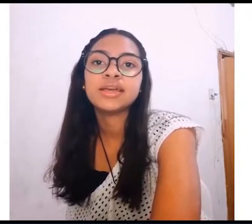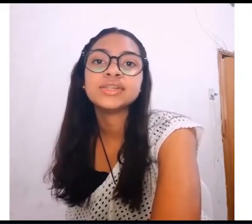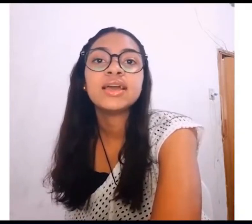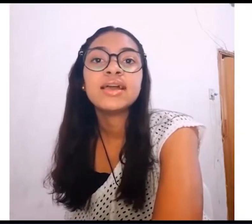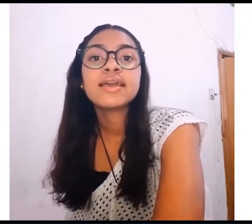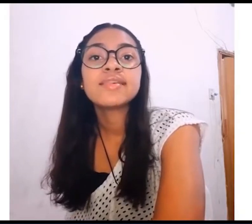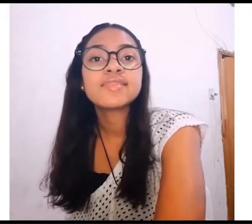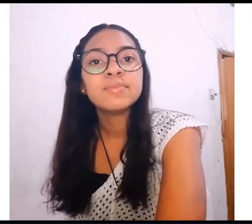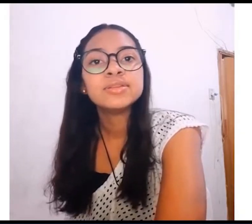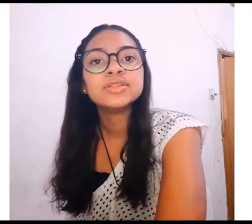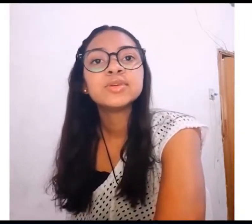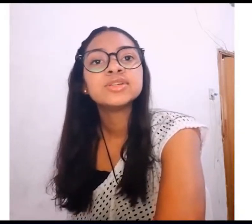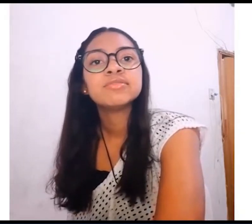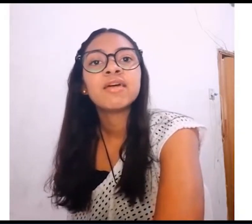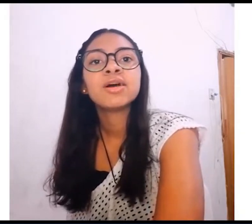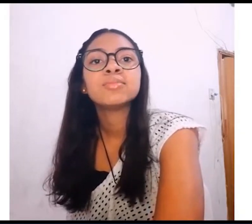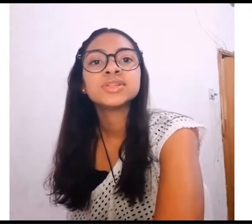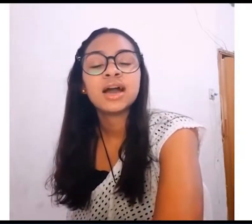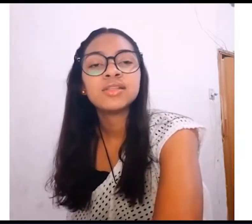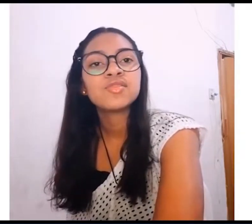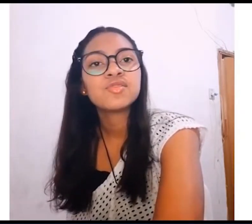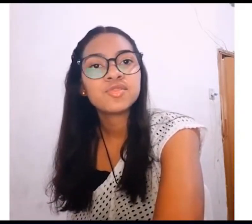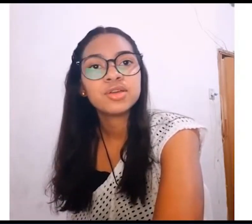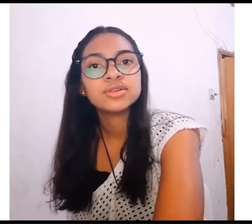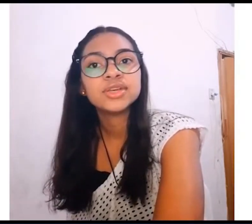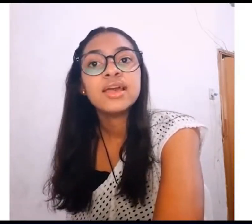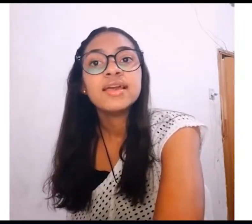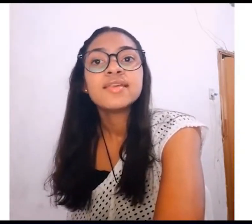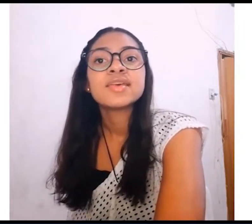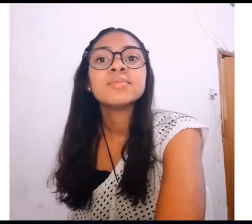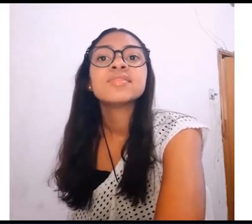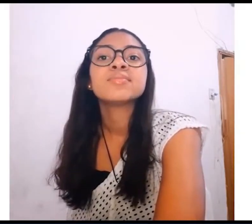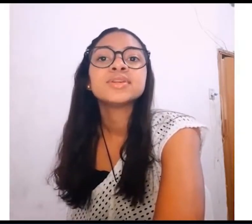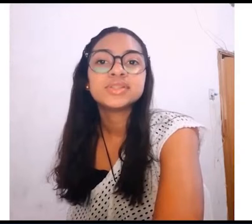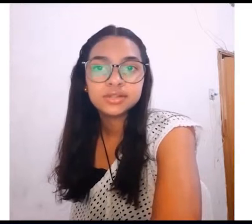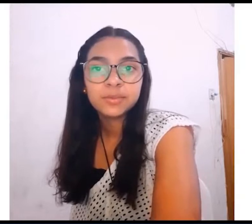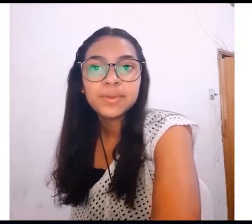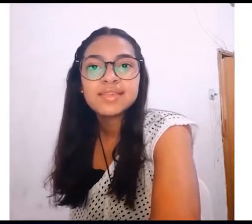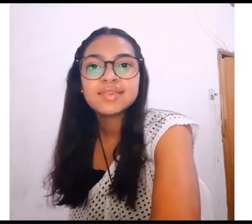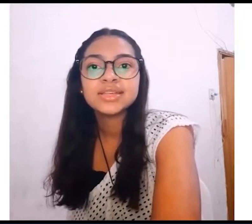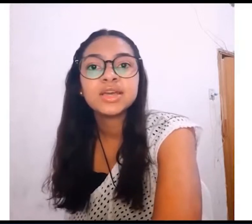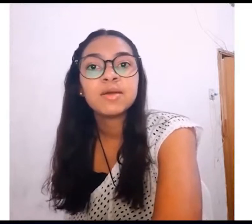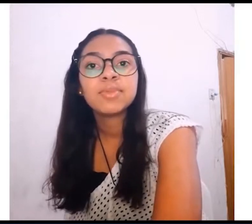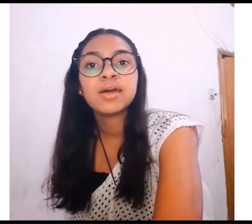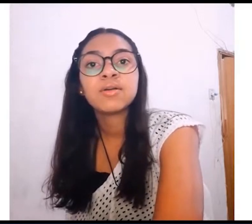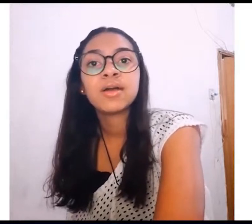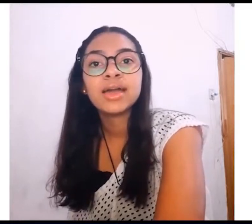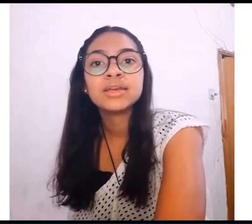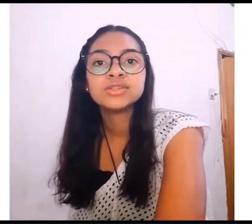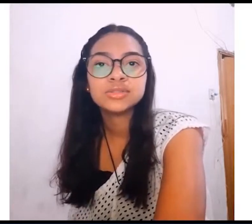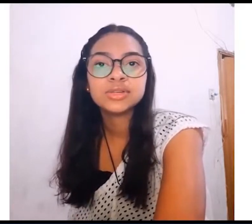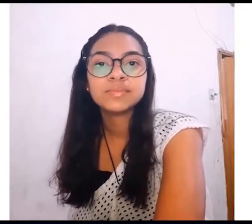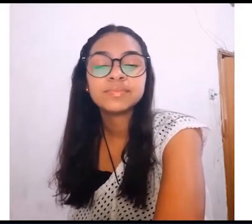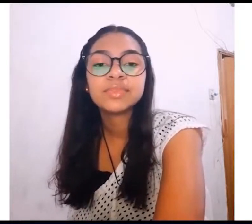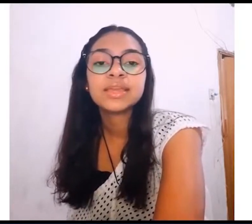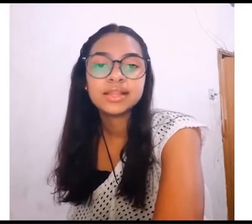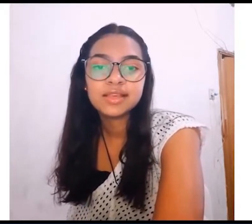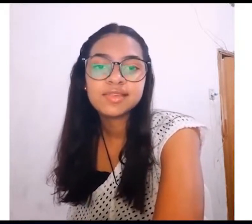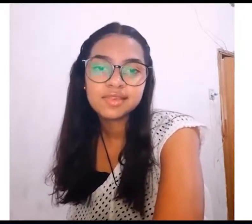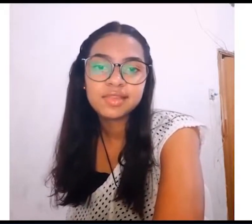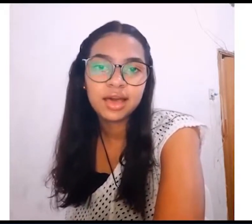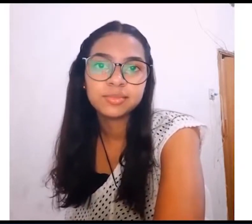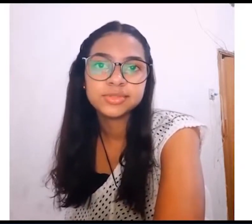profissionais que sempre nos motivaram a buscar nossos sonhos e sempre se mostrando presente para qualquer... O professor está